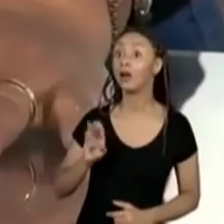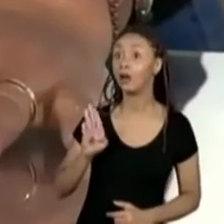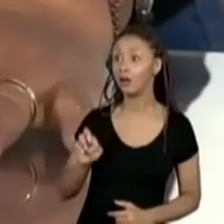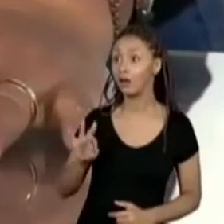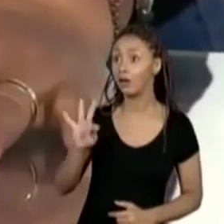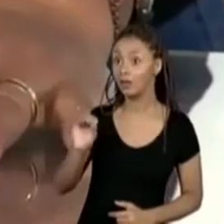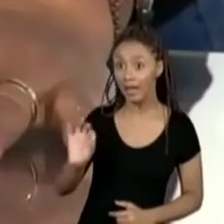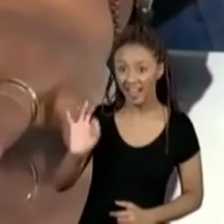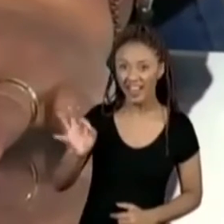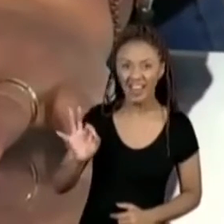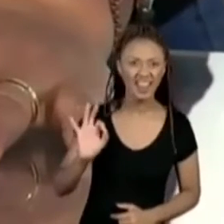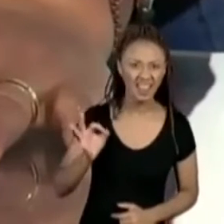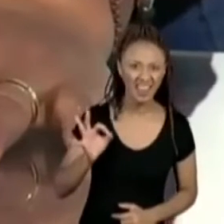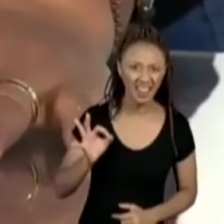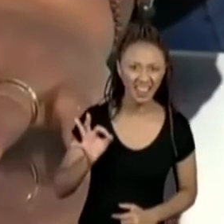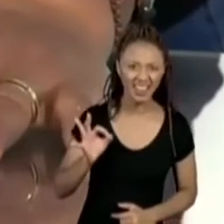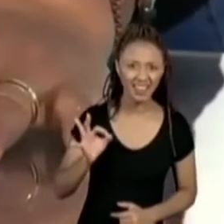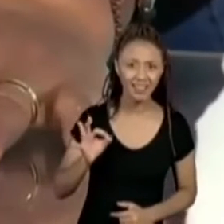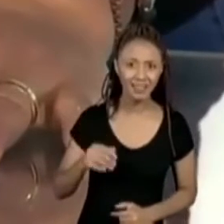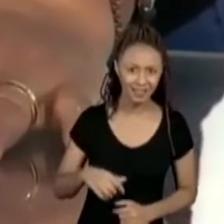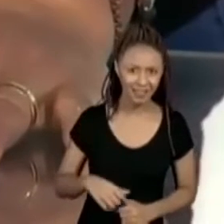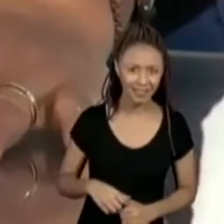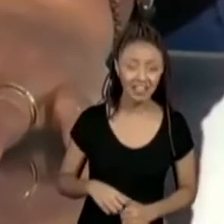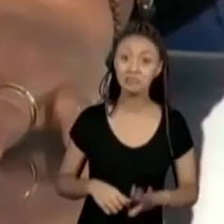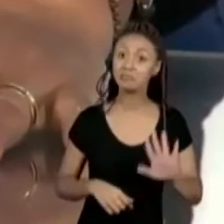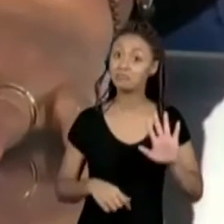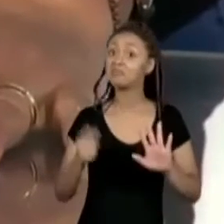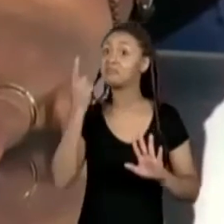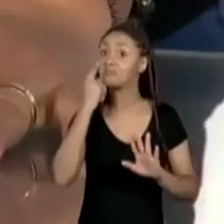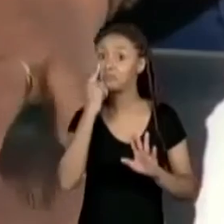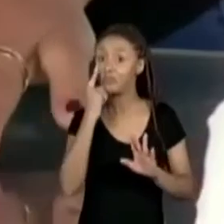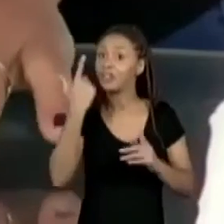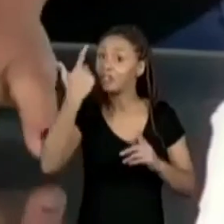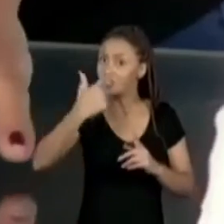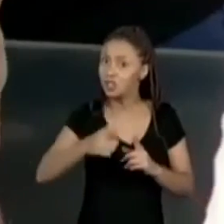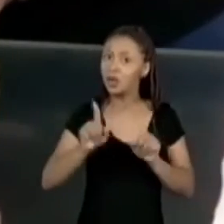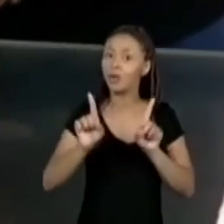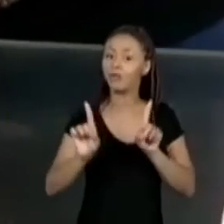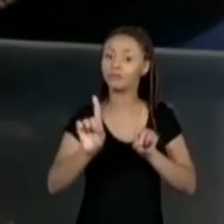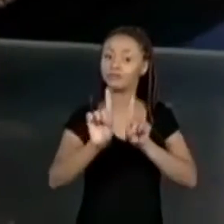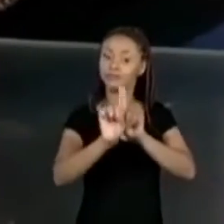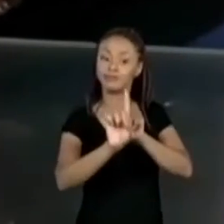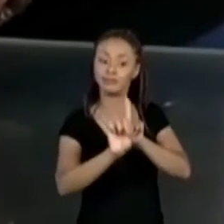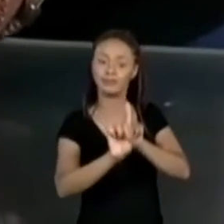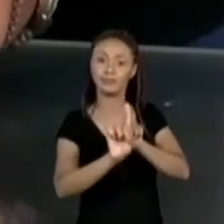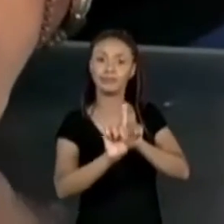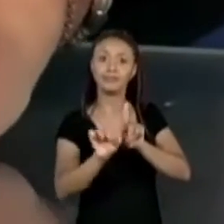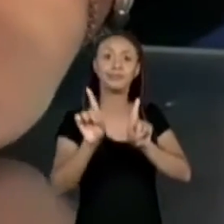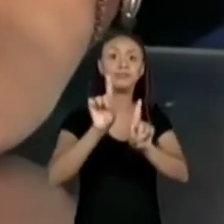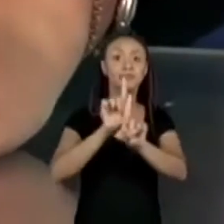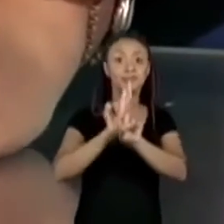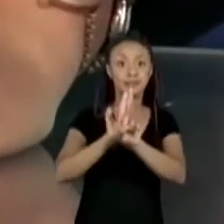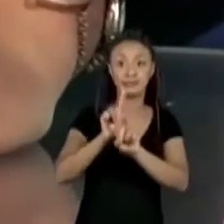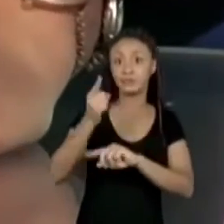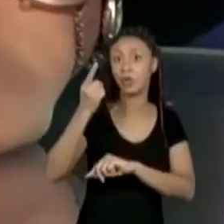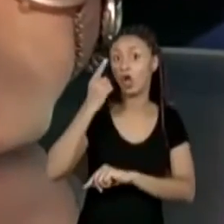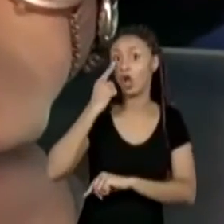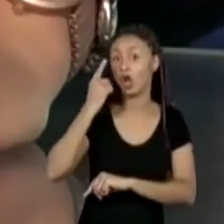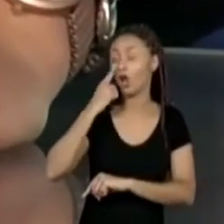criançada? É o Roberto? Vamos dar uma olhadinha. Vamos colocar o Roberto na frente da Juliana.